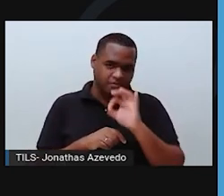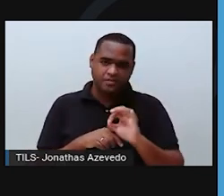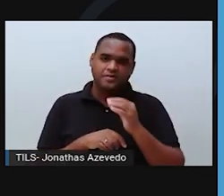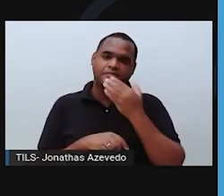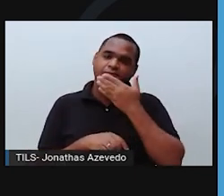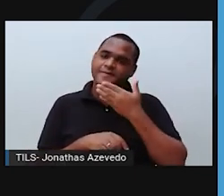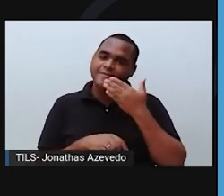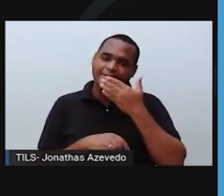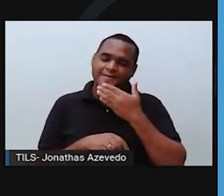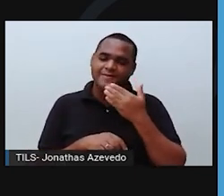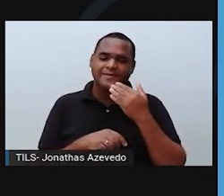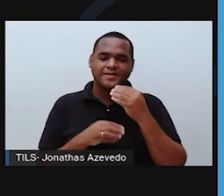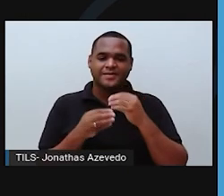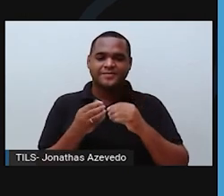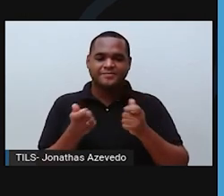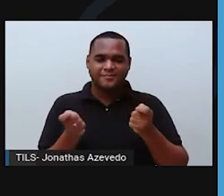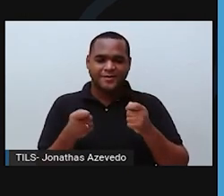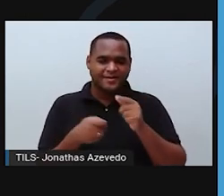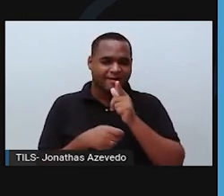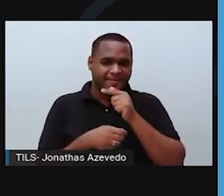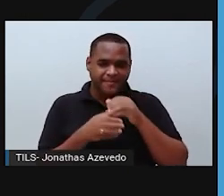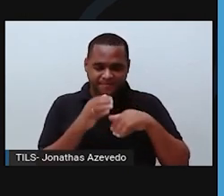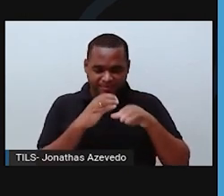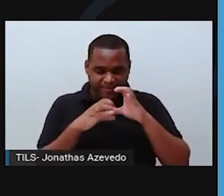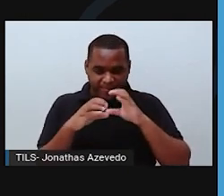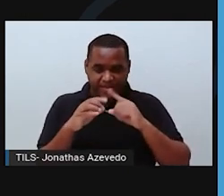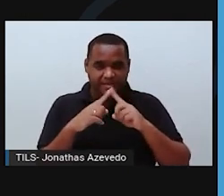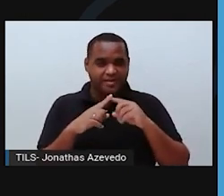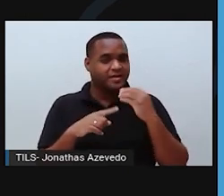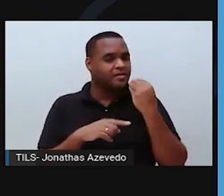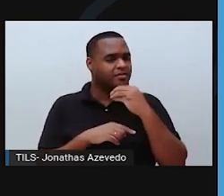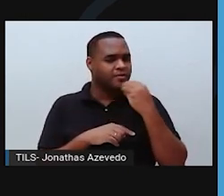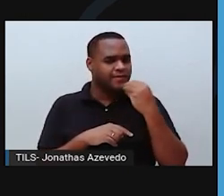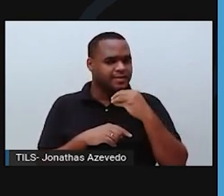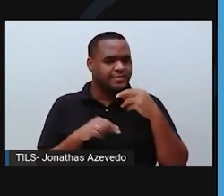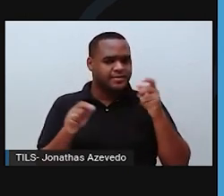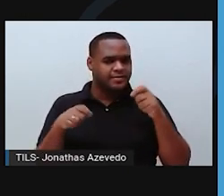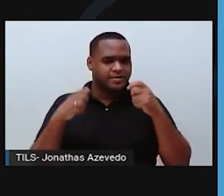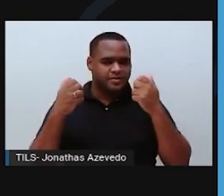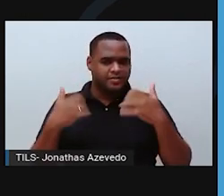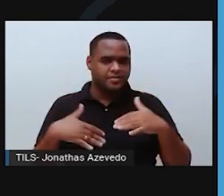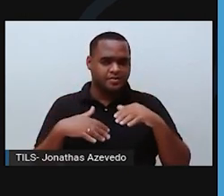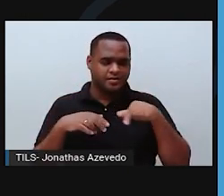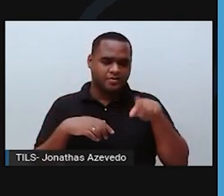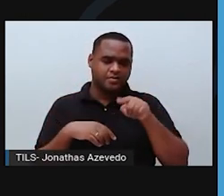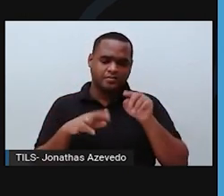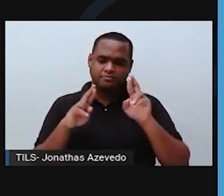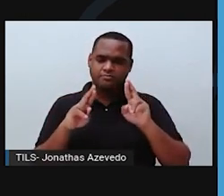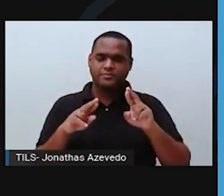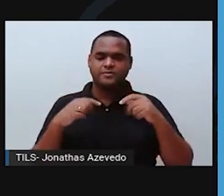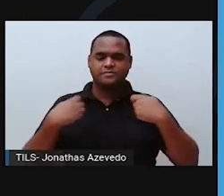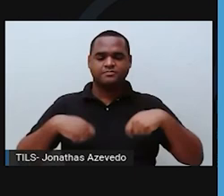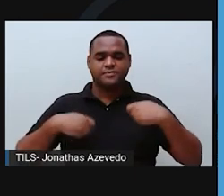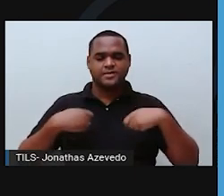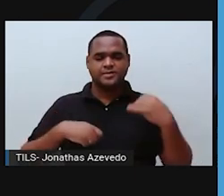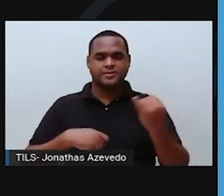doce e apta para o consumo. Por isso, é importante aproveitar e realizar um consumo responsável de água.